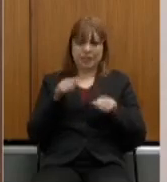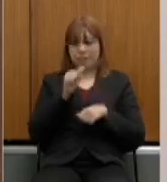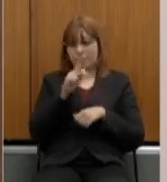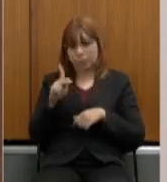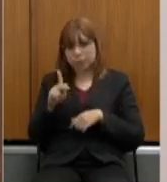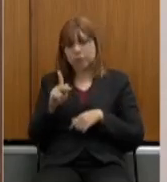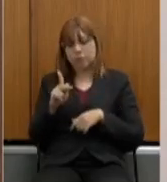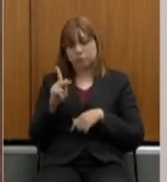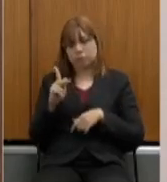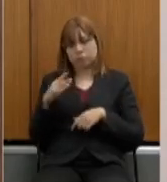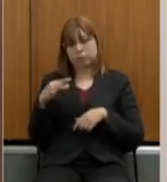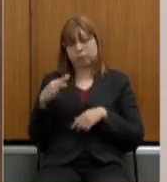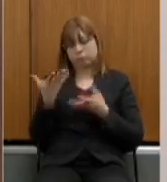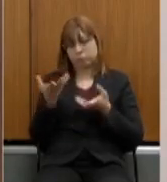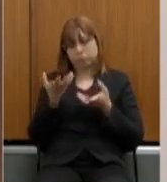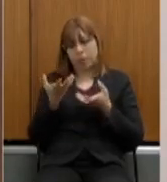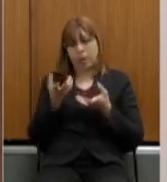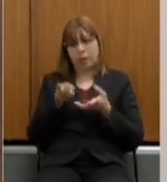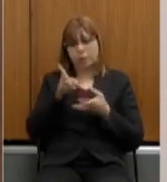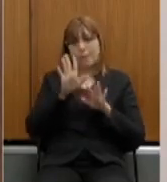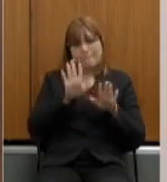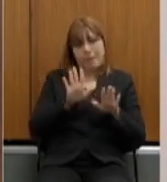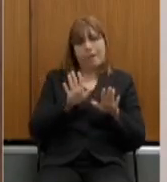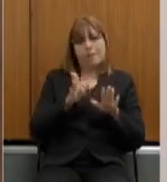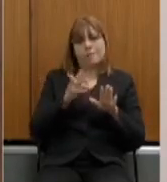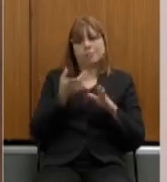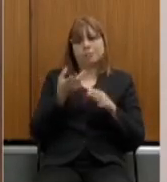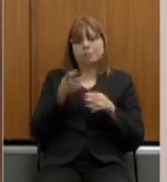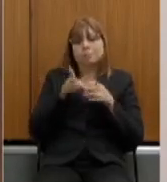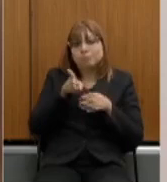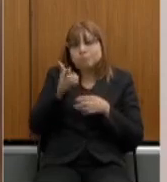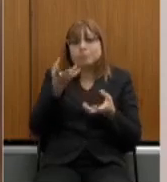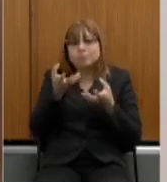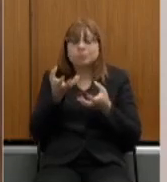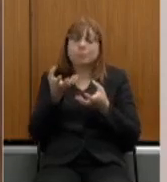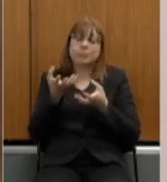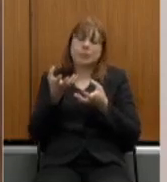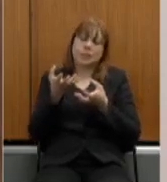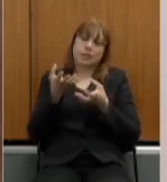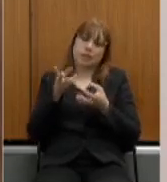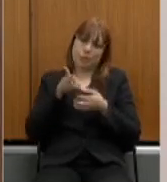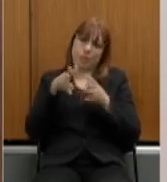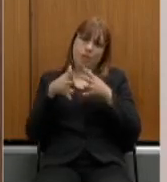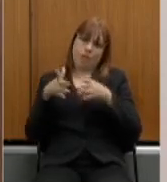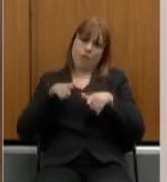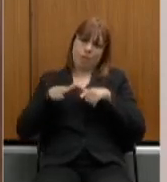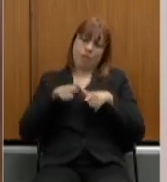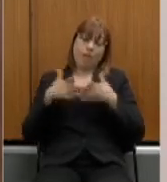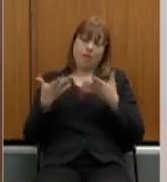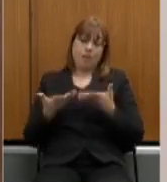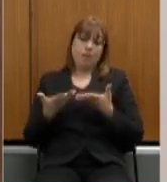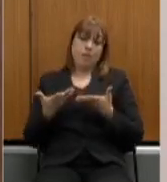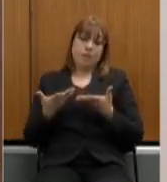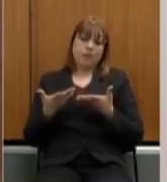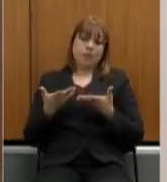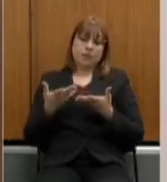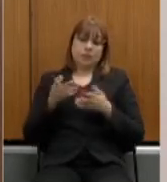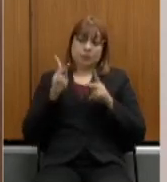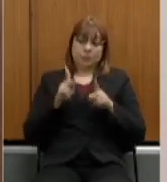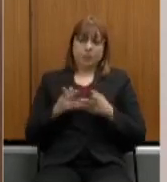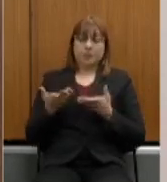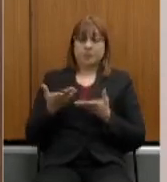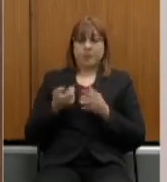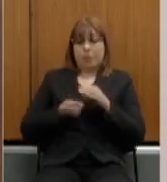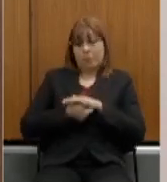decide continuar trabalhando se colocou uma trava de manter quem já tinha abono permanência mas